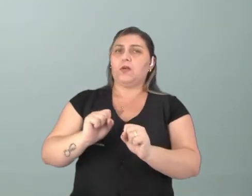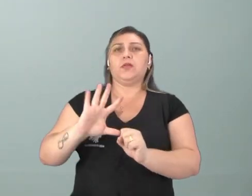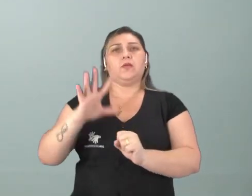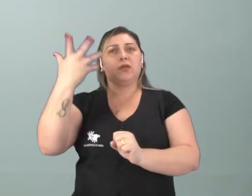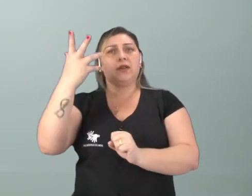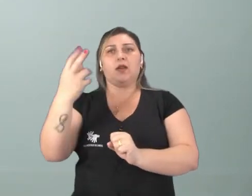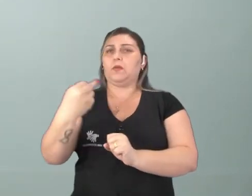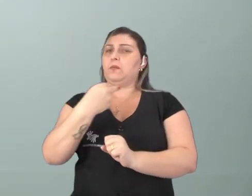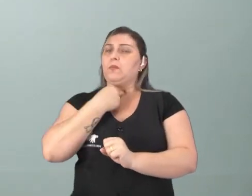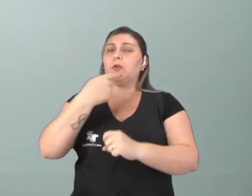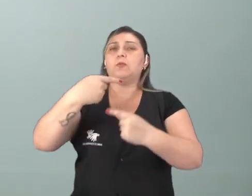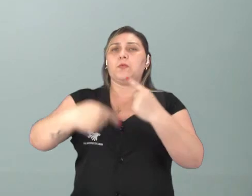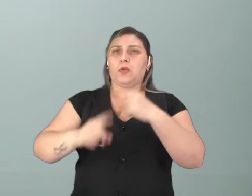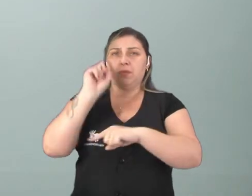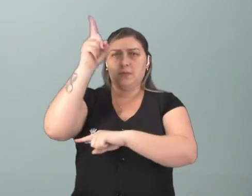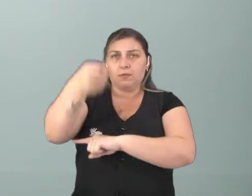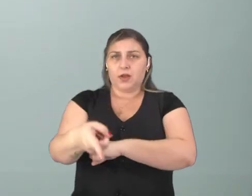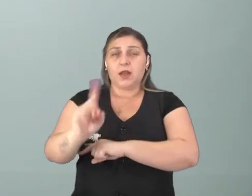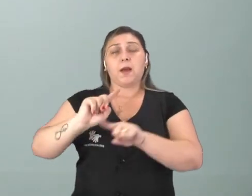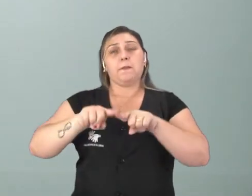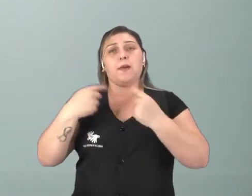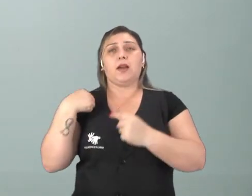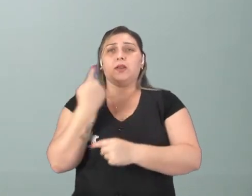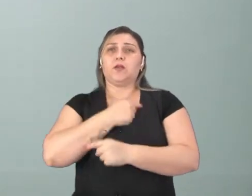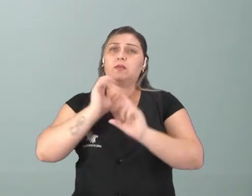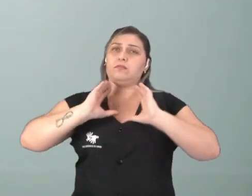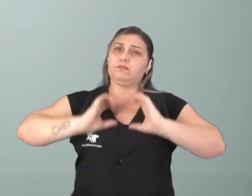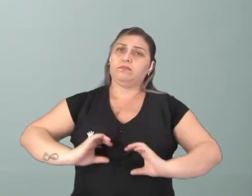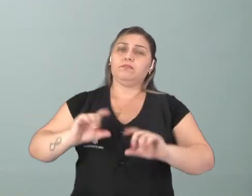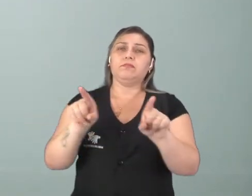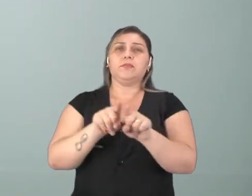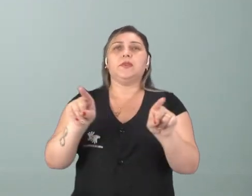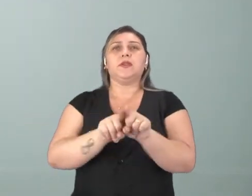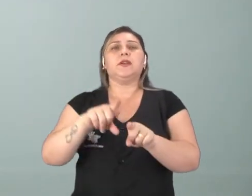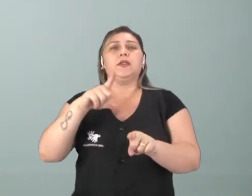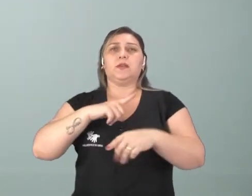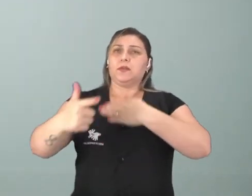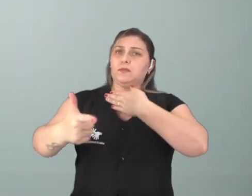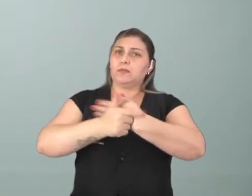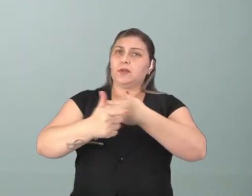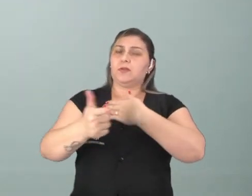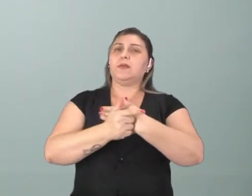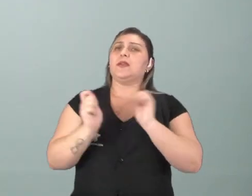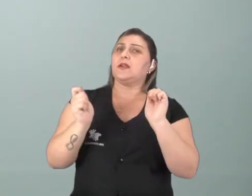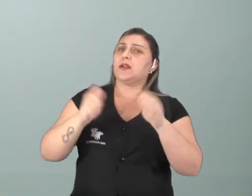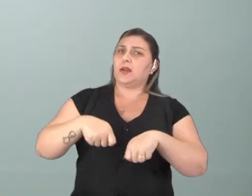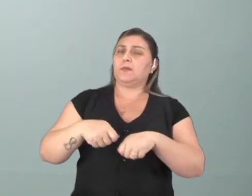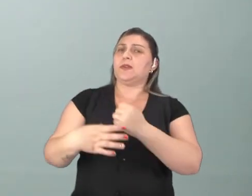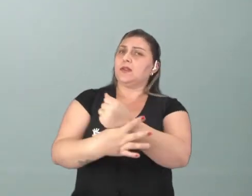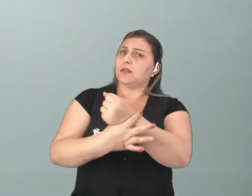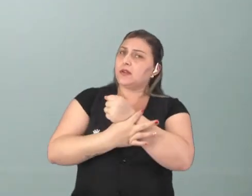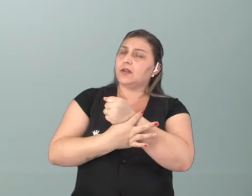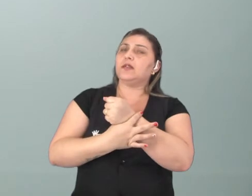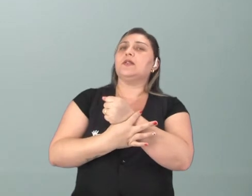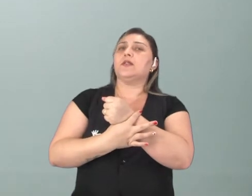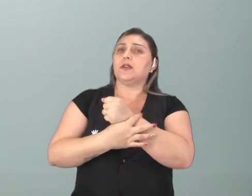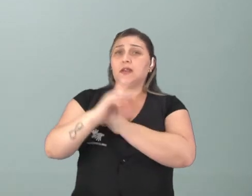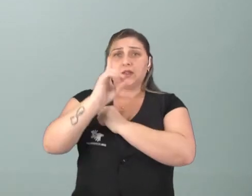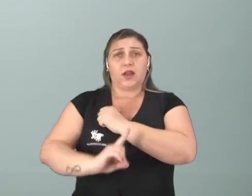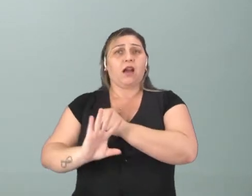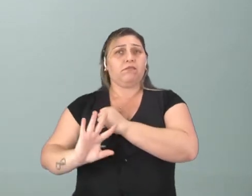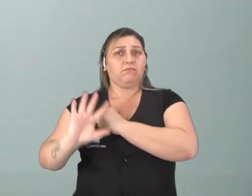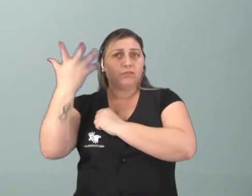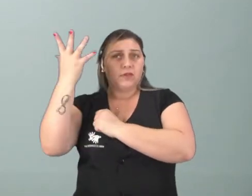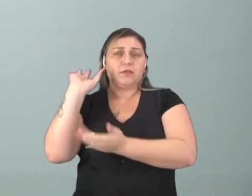e como vai acontecer, mas nós, como cidadãos, também temos esse papel e essa capacidade de garantir que esses direitos